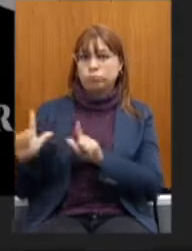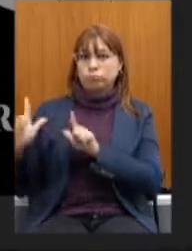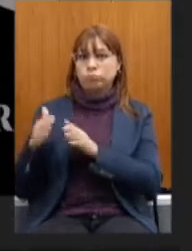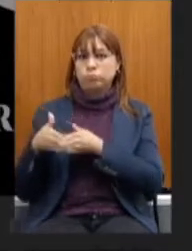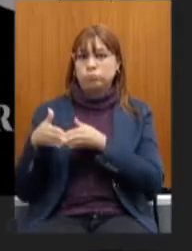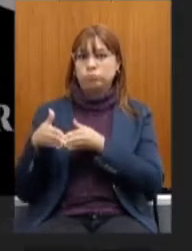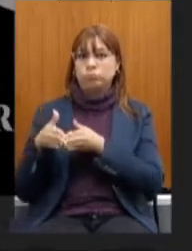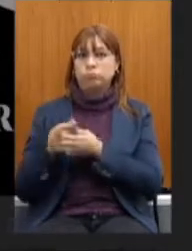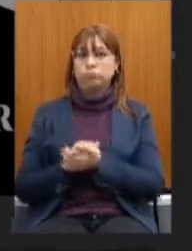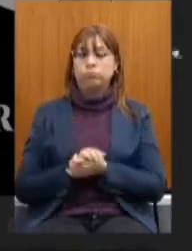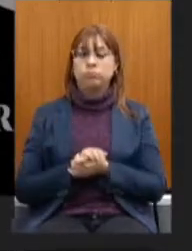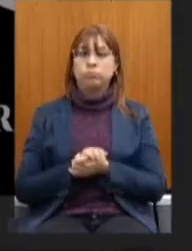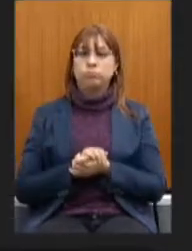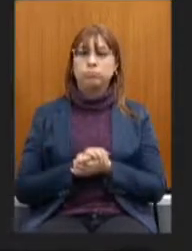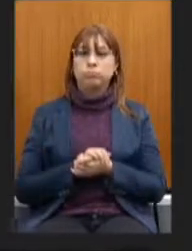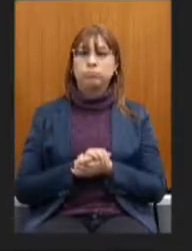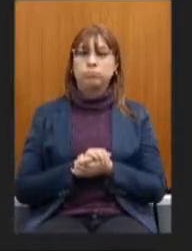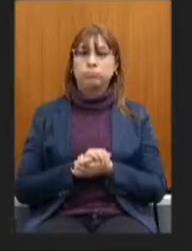Pode passar?